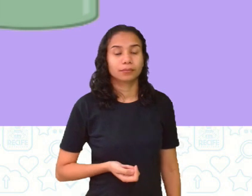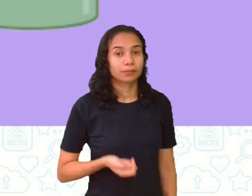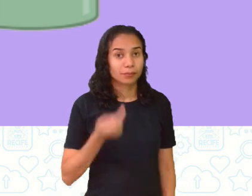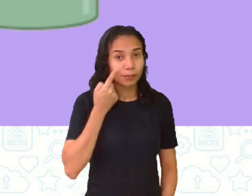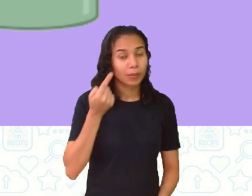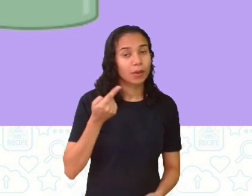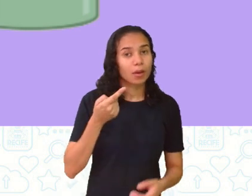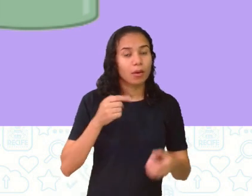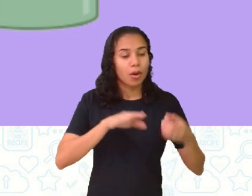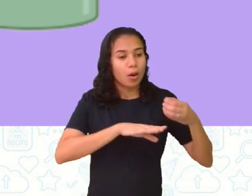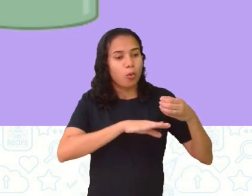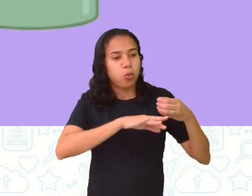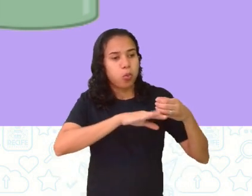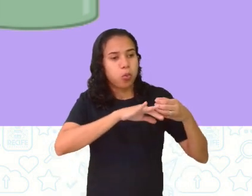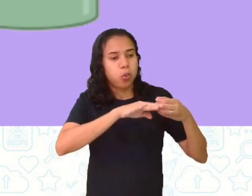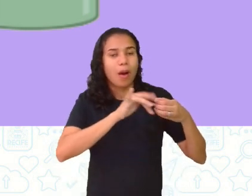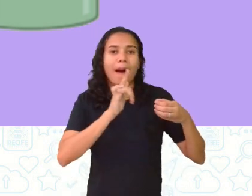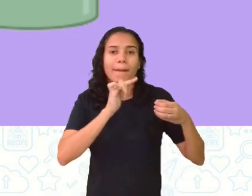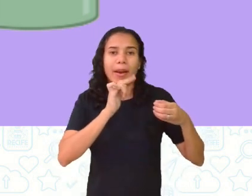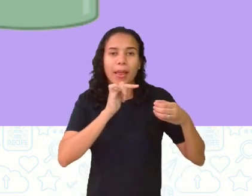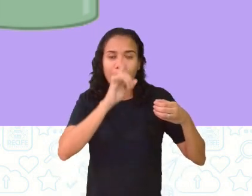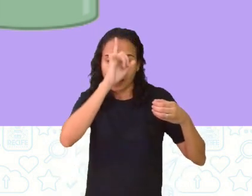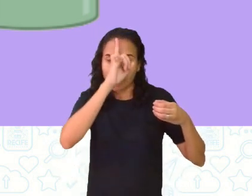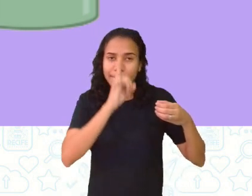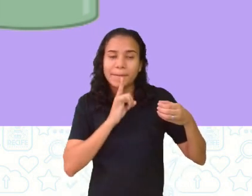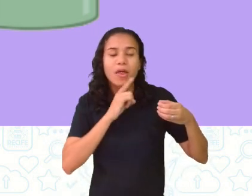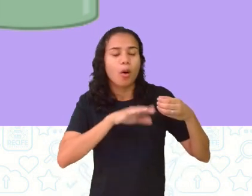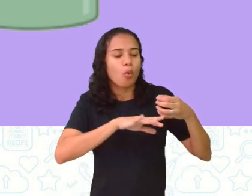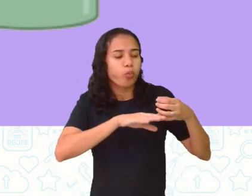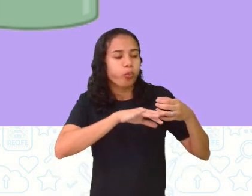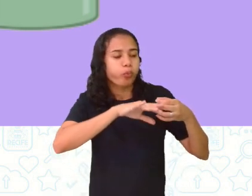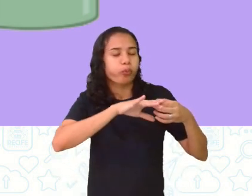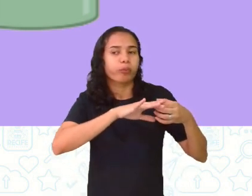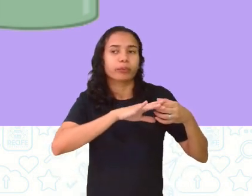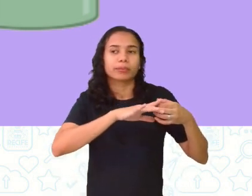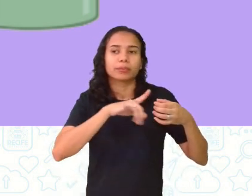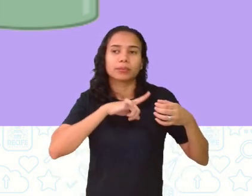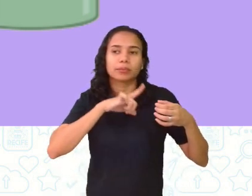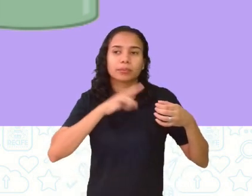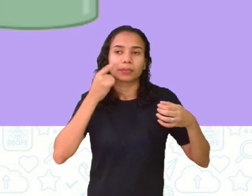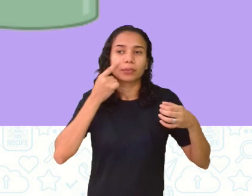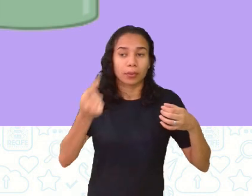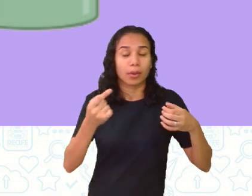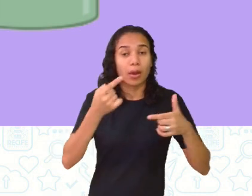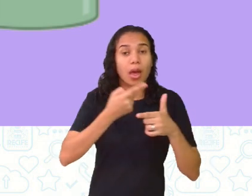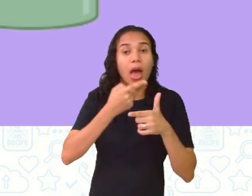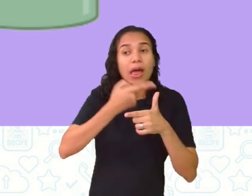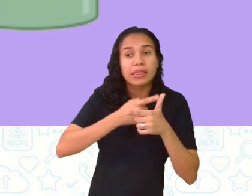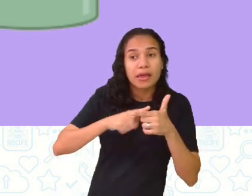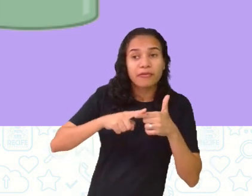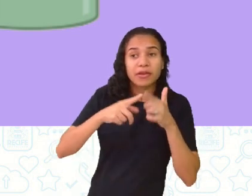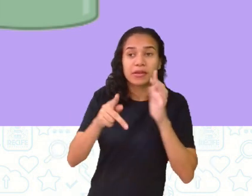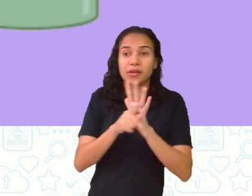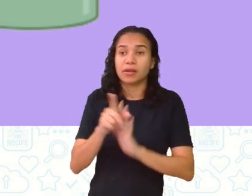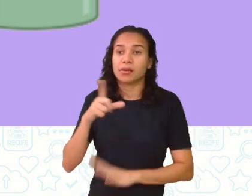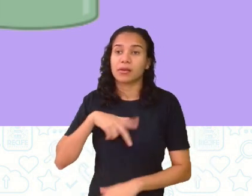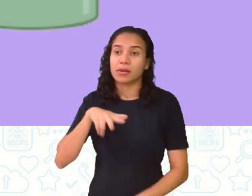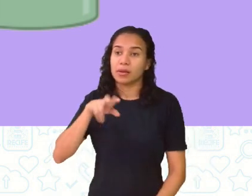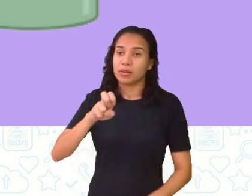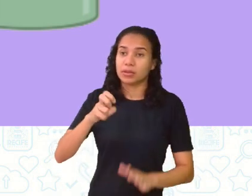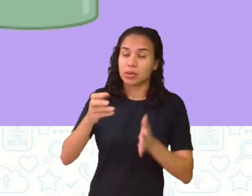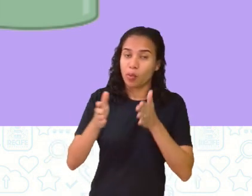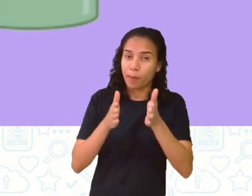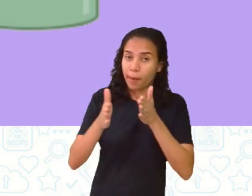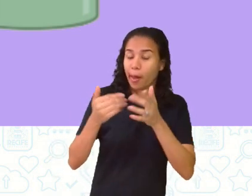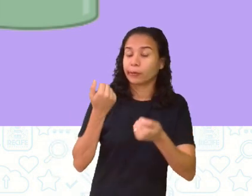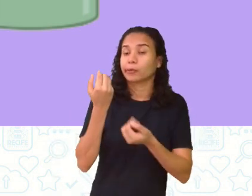quando eu vou encher a amarelinha, o que é que eu fiz aí? dividir a caneca média em cinco partes,